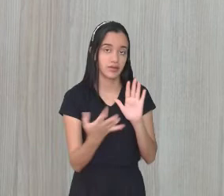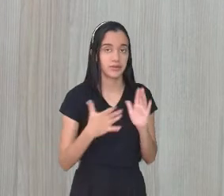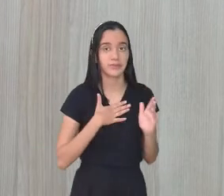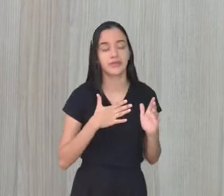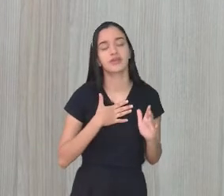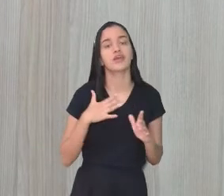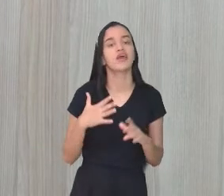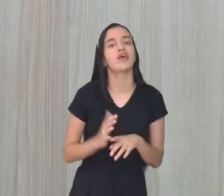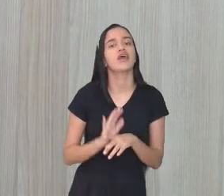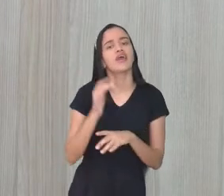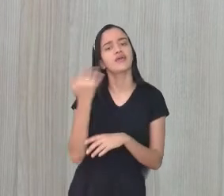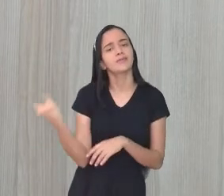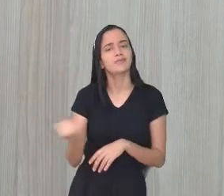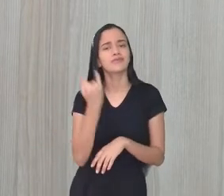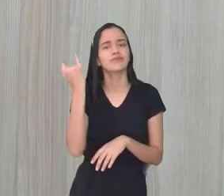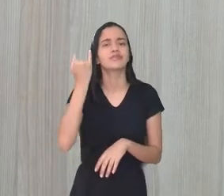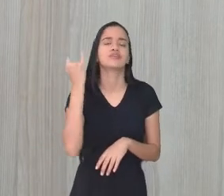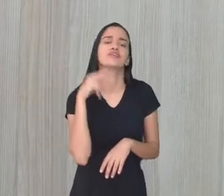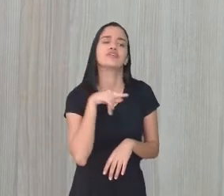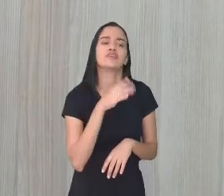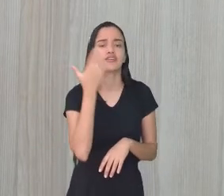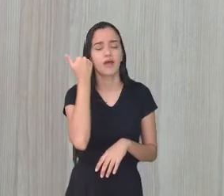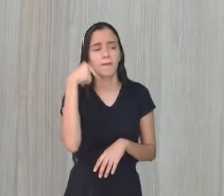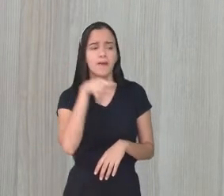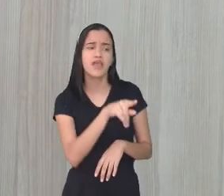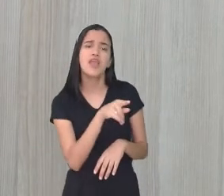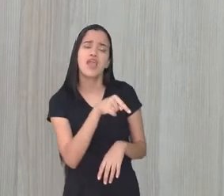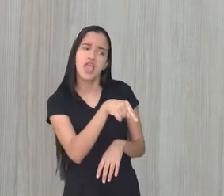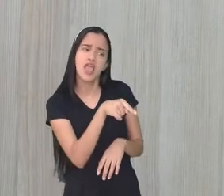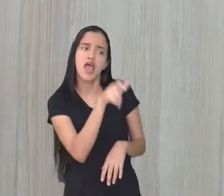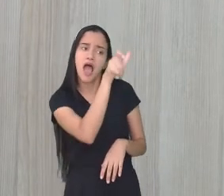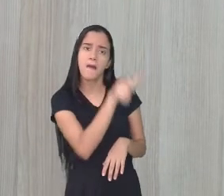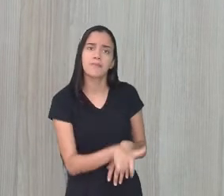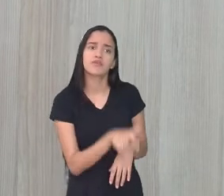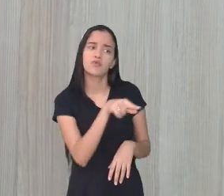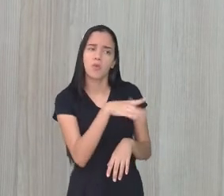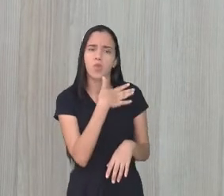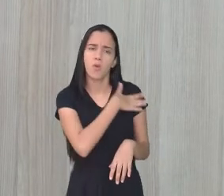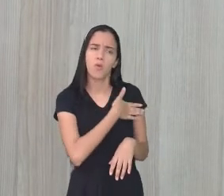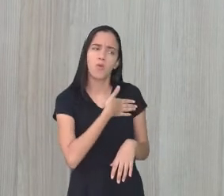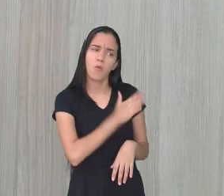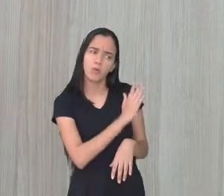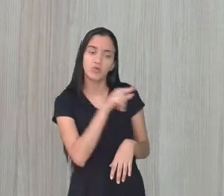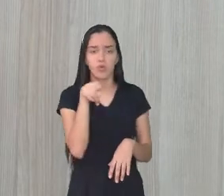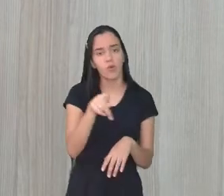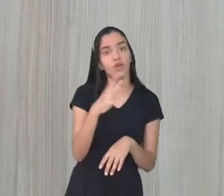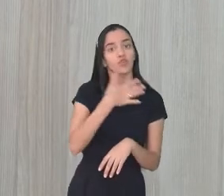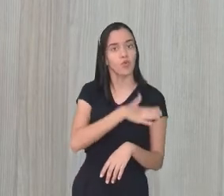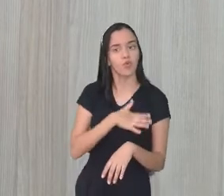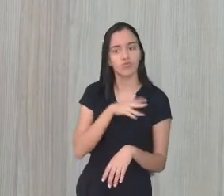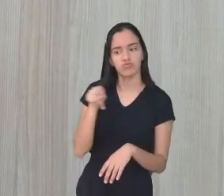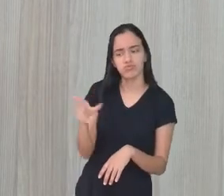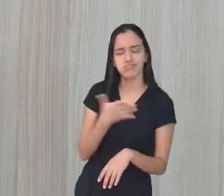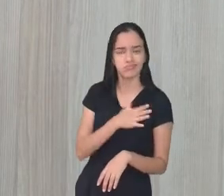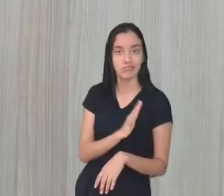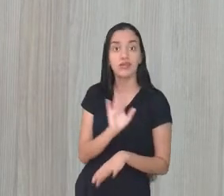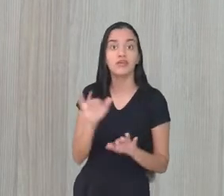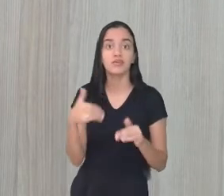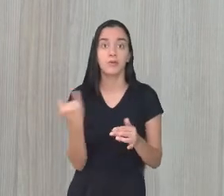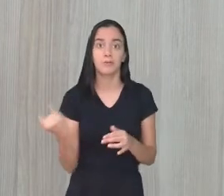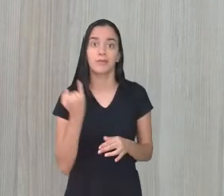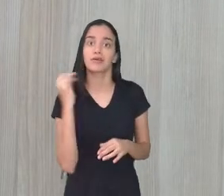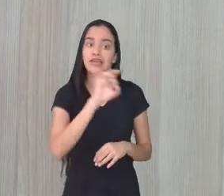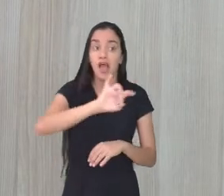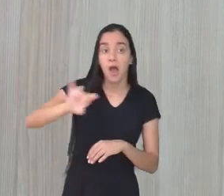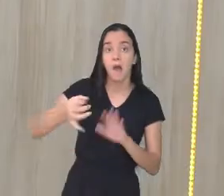é importante saber por que um gostou, por que o outro não gostou. Qual é o senso crítico que foi despertado ali nessas três versões distintas?